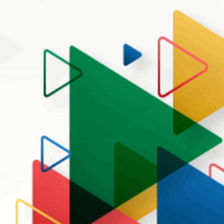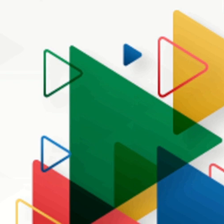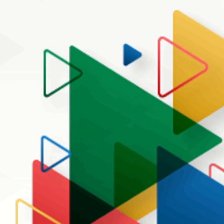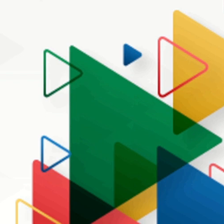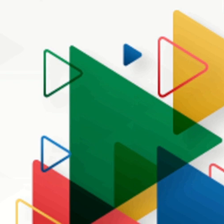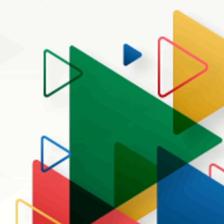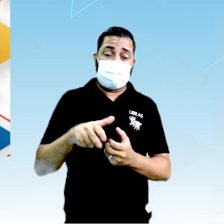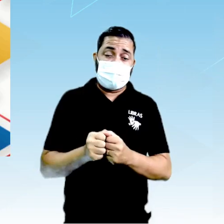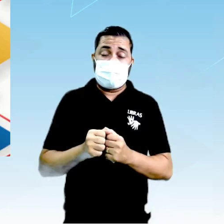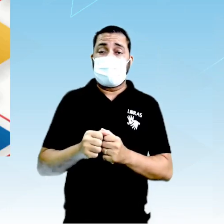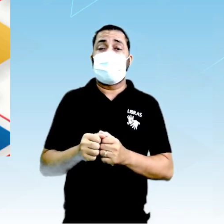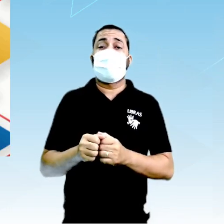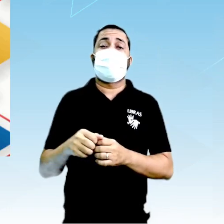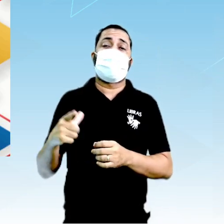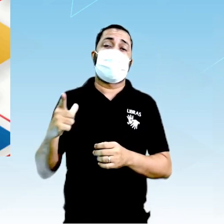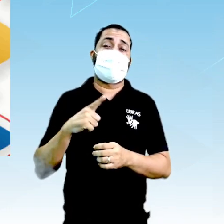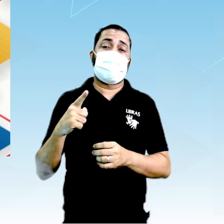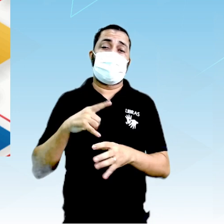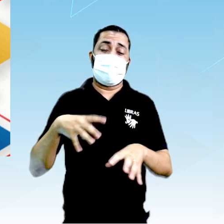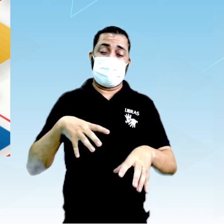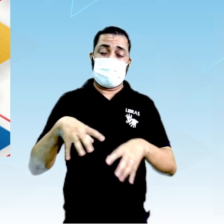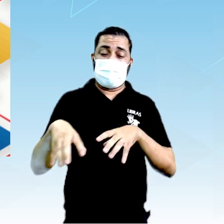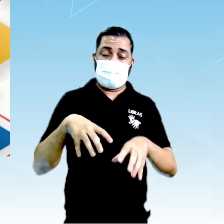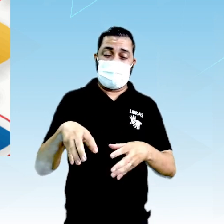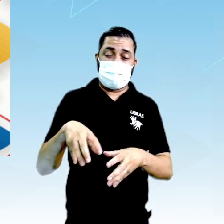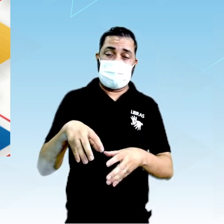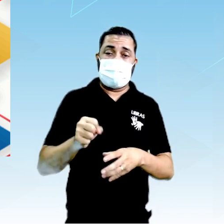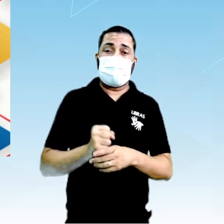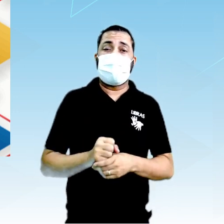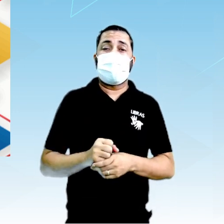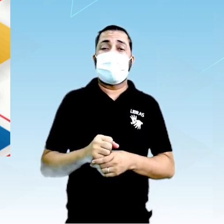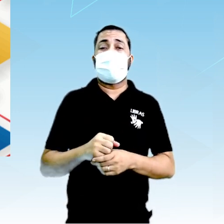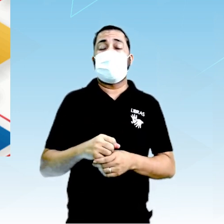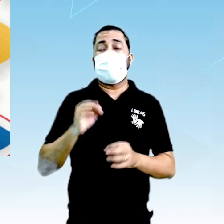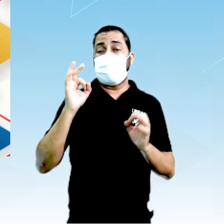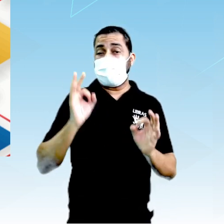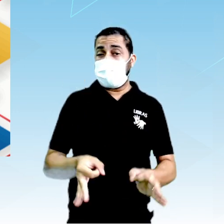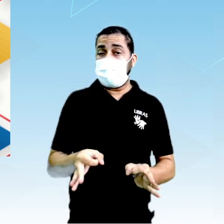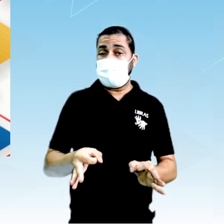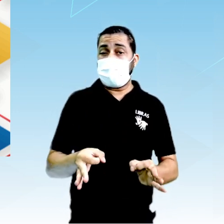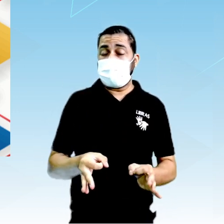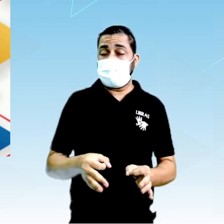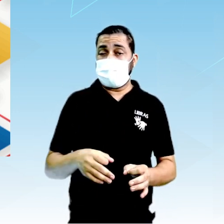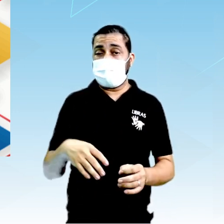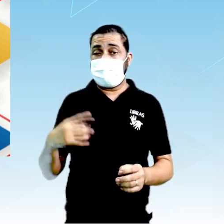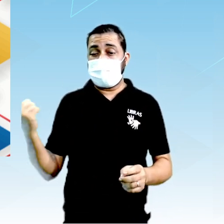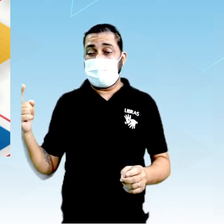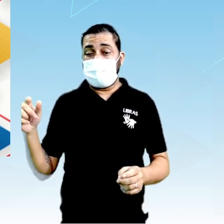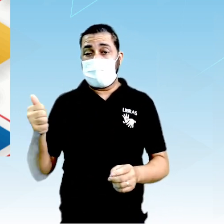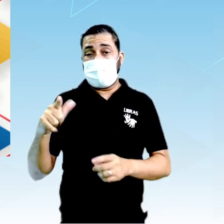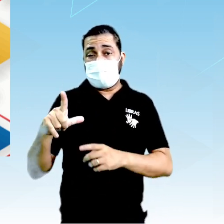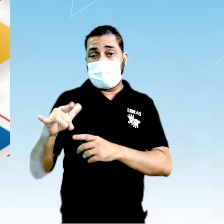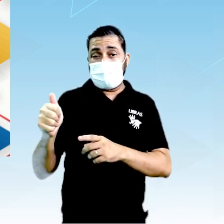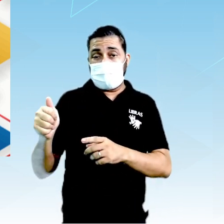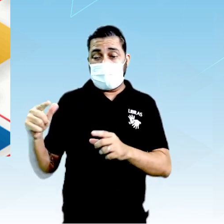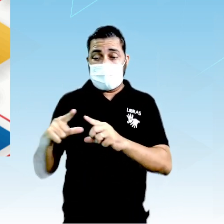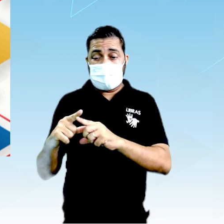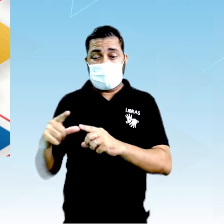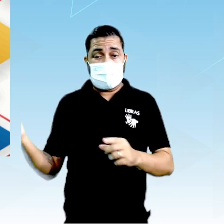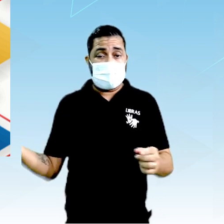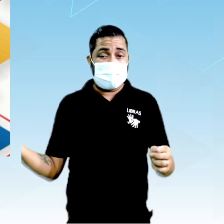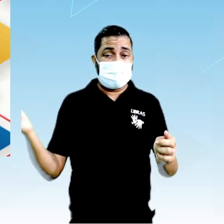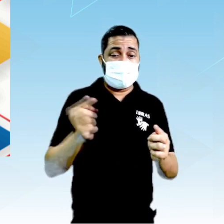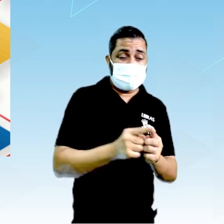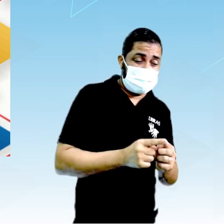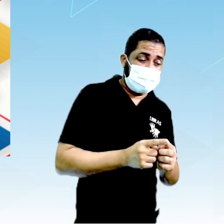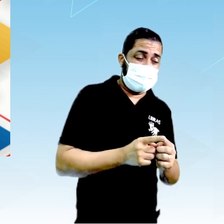gelatinosa, do pudim de passas está correto, quando a partícula alfa acelerada bater ali, elas